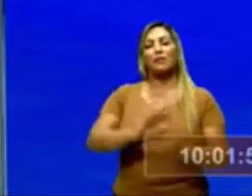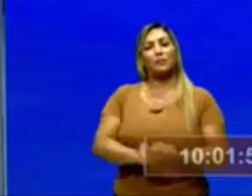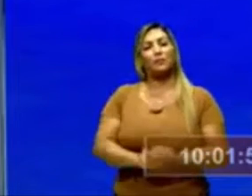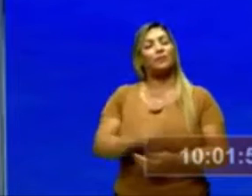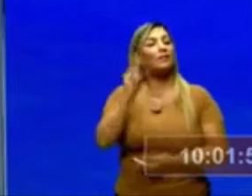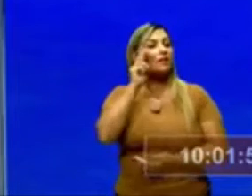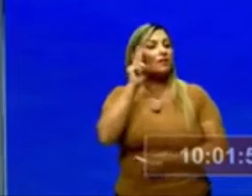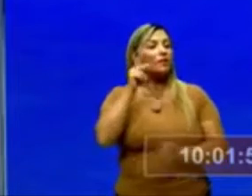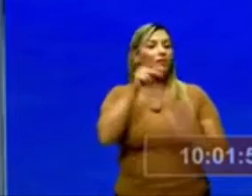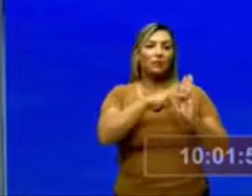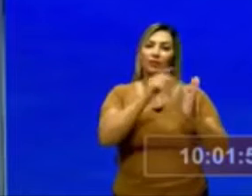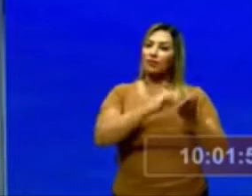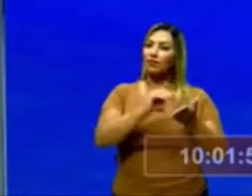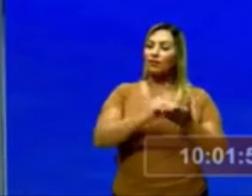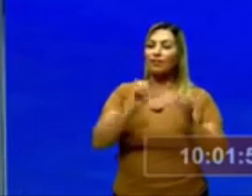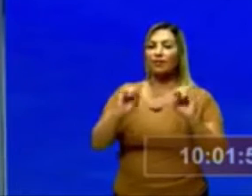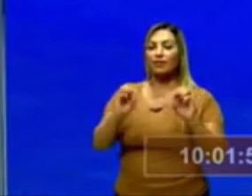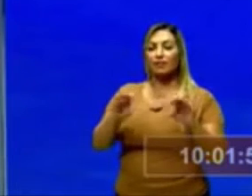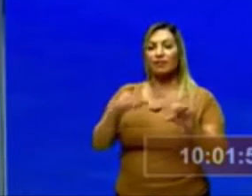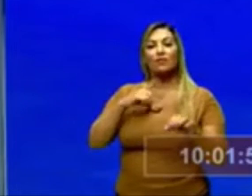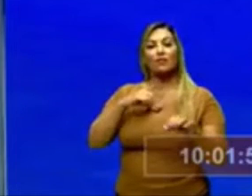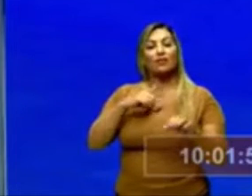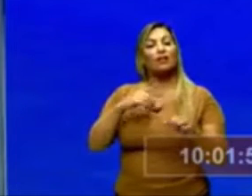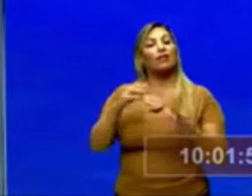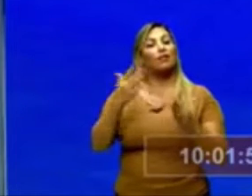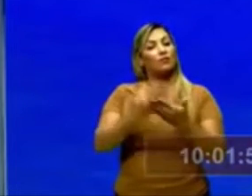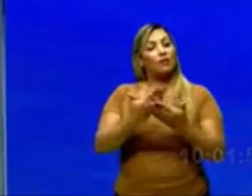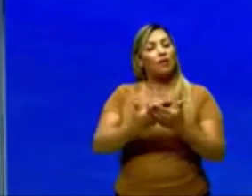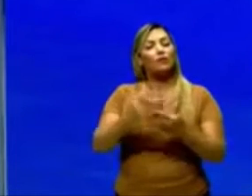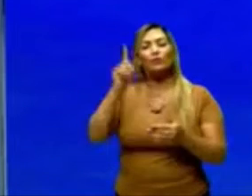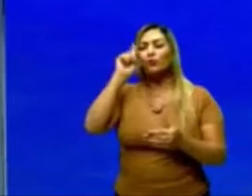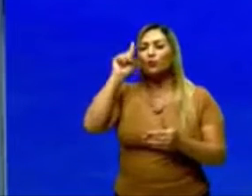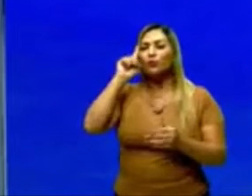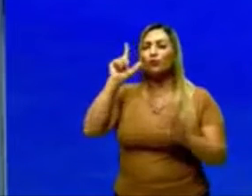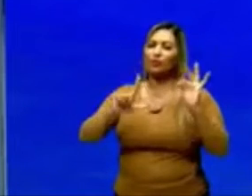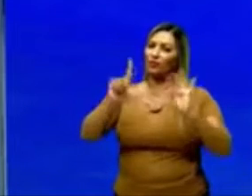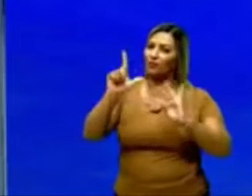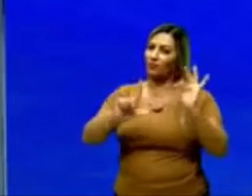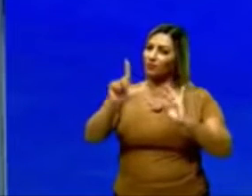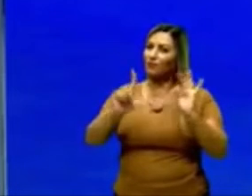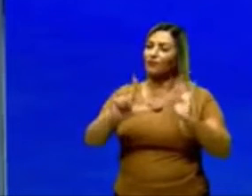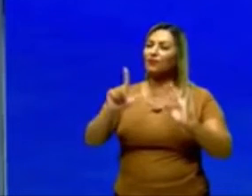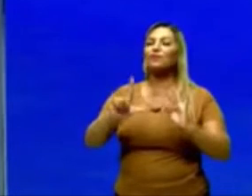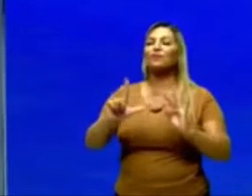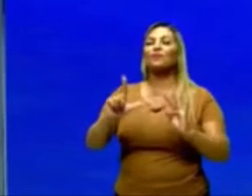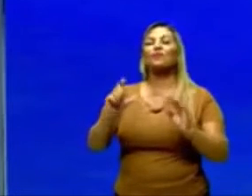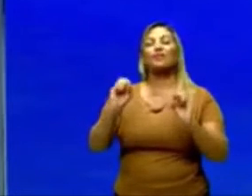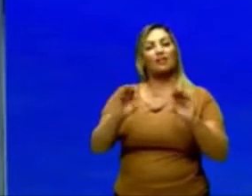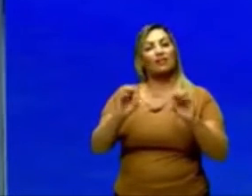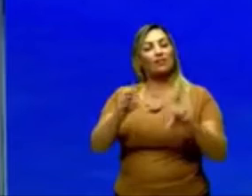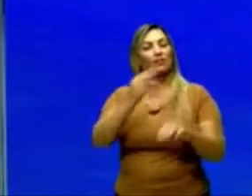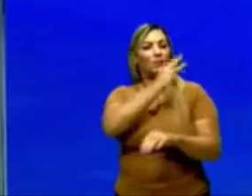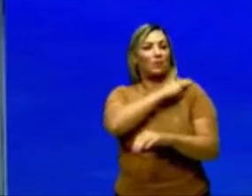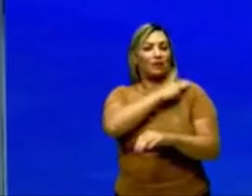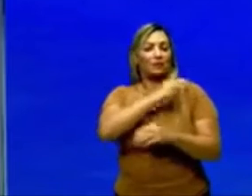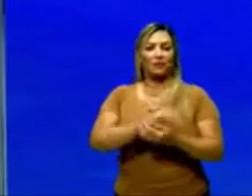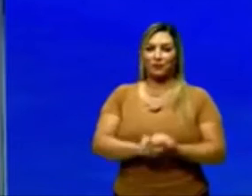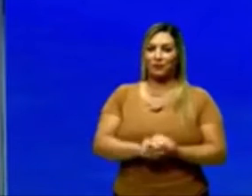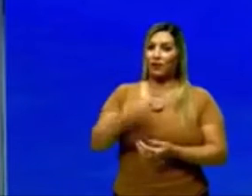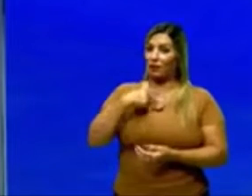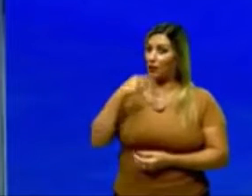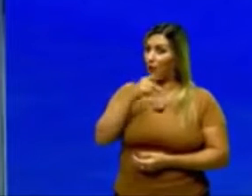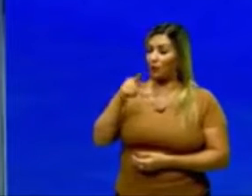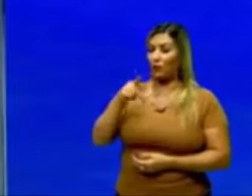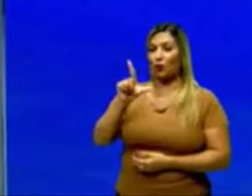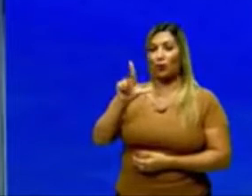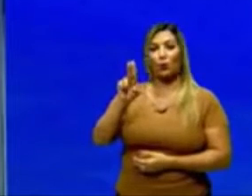esse é o projeto da Seduc em Ação, que terá como programas diários as aulas para o ensino médio. Eu sou o professor Luiz